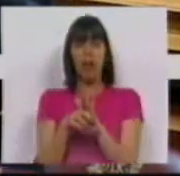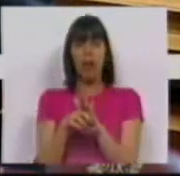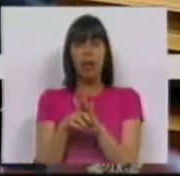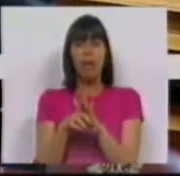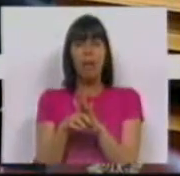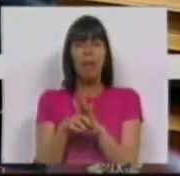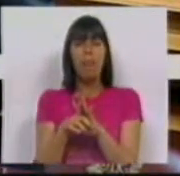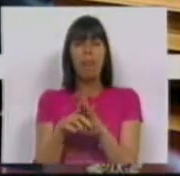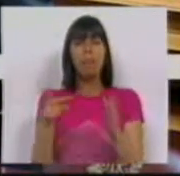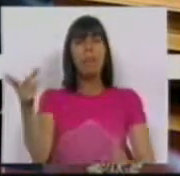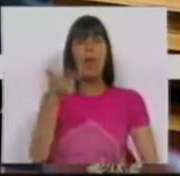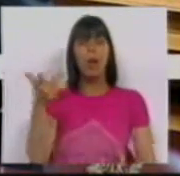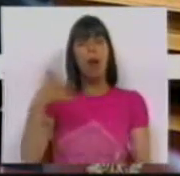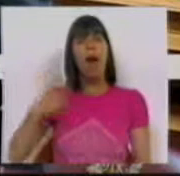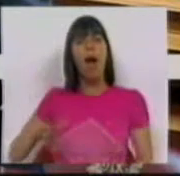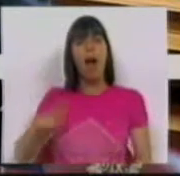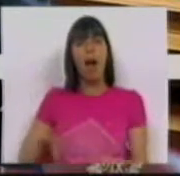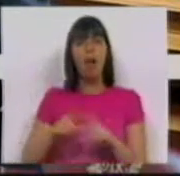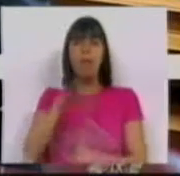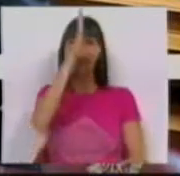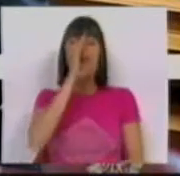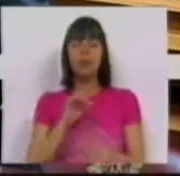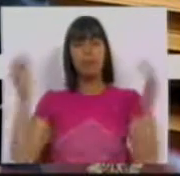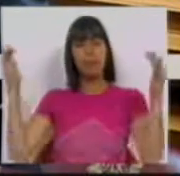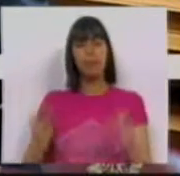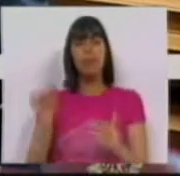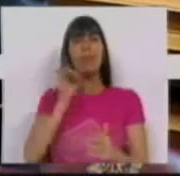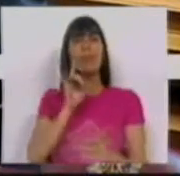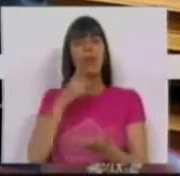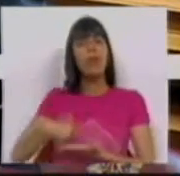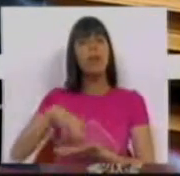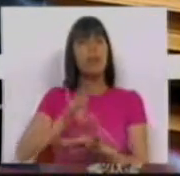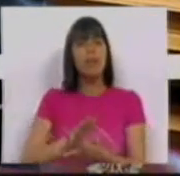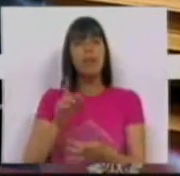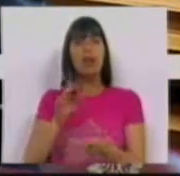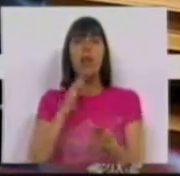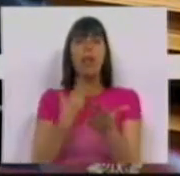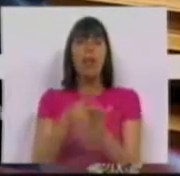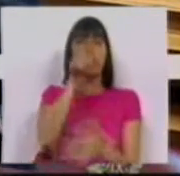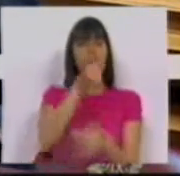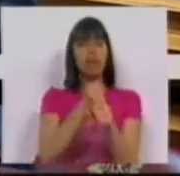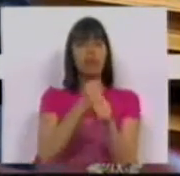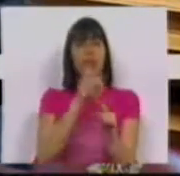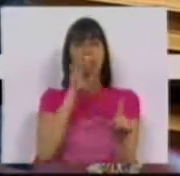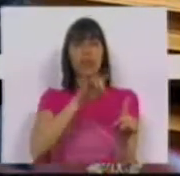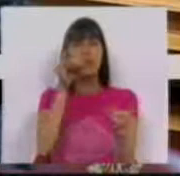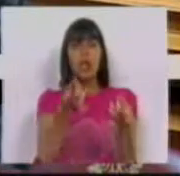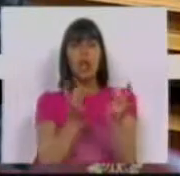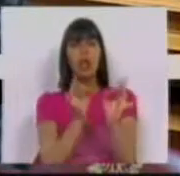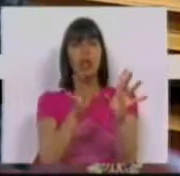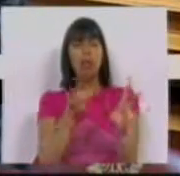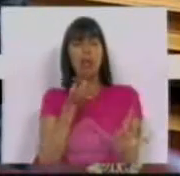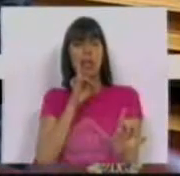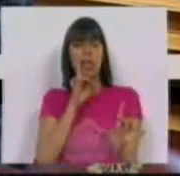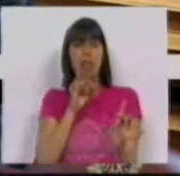a Troika pretendia que o Governo reduzisse o valor da imunização a atribuir ao trabalhador em caso de despedimento